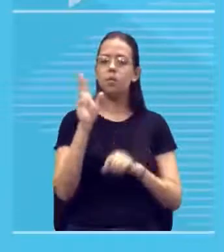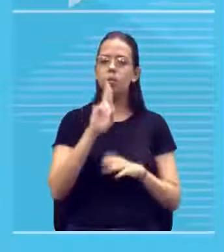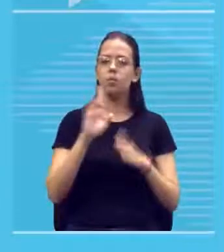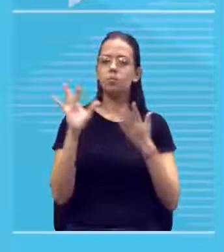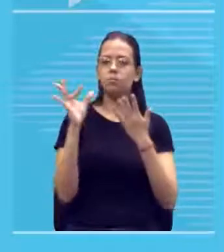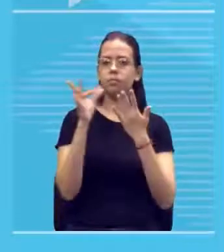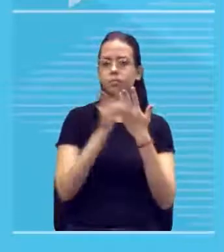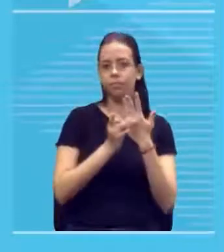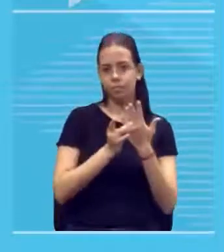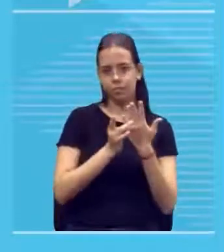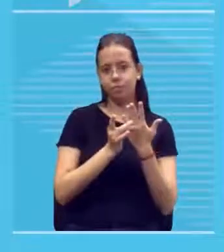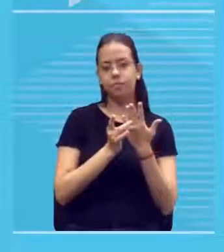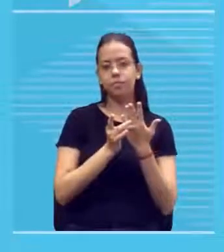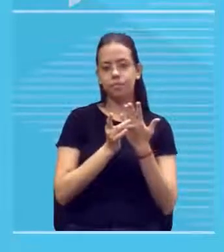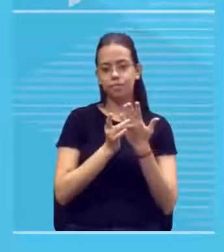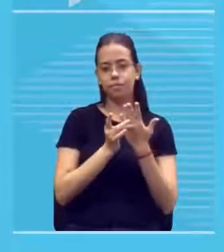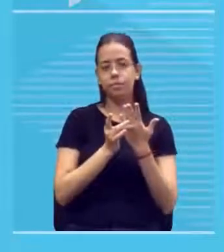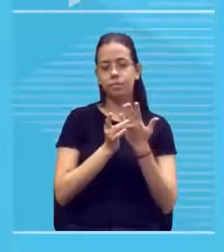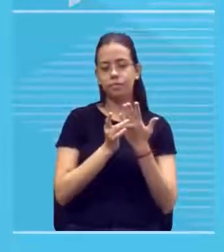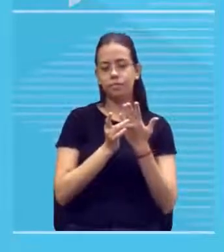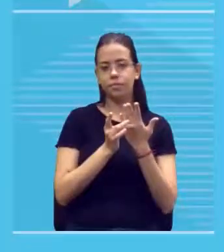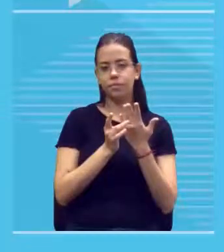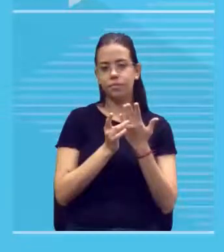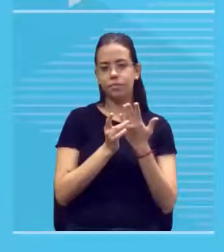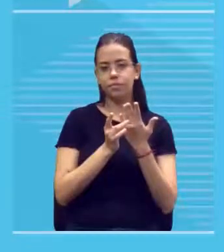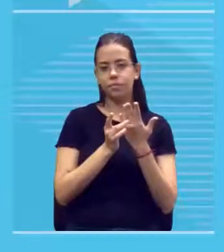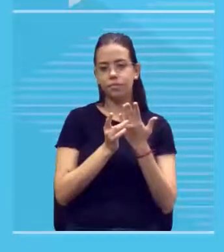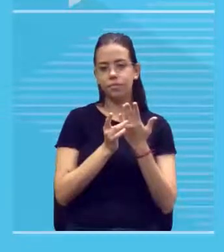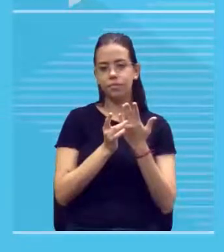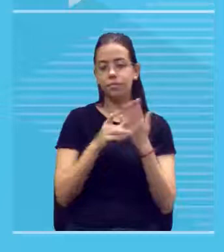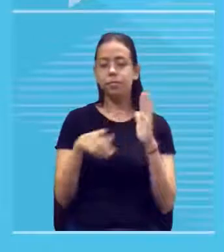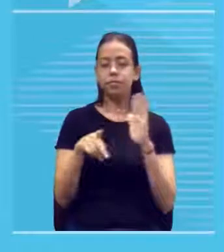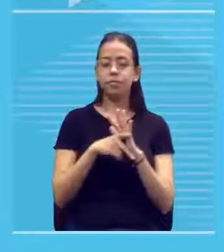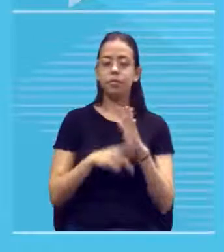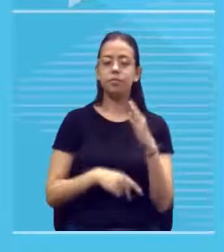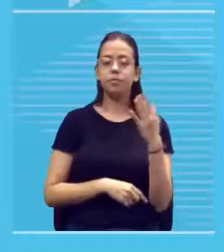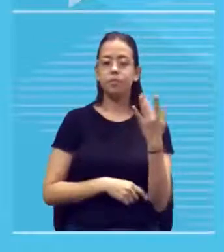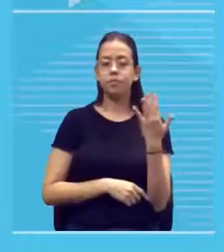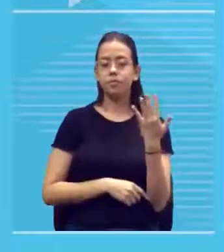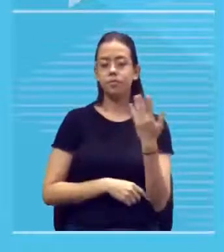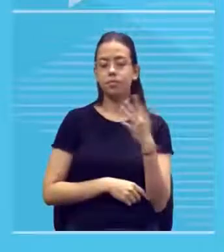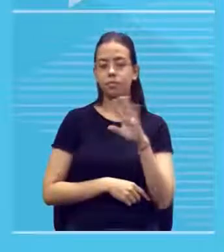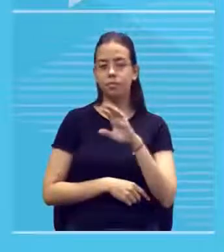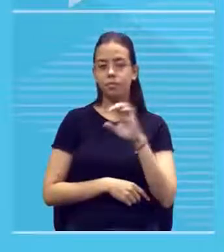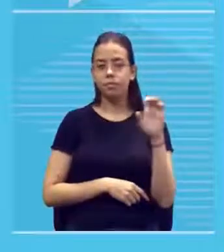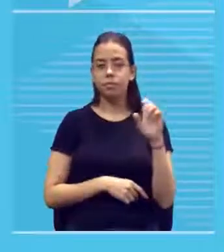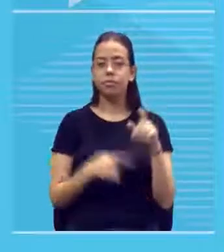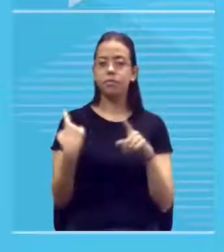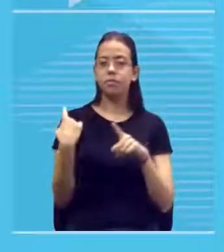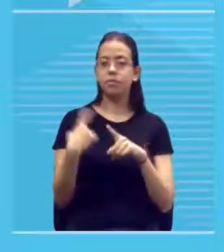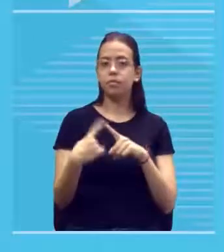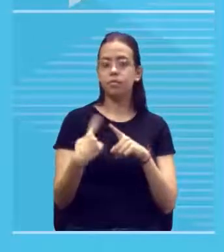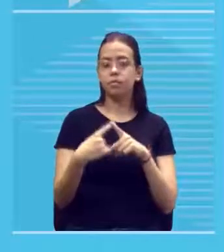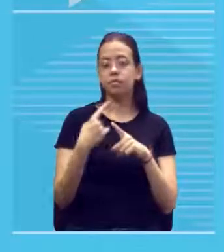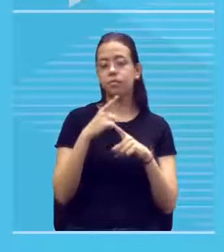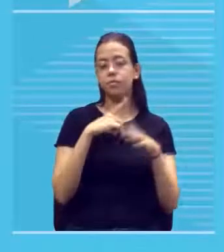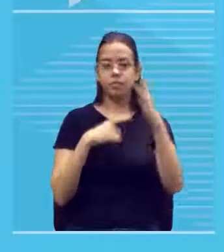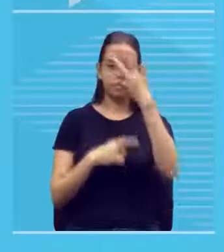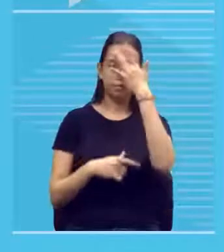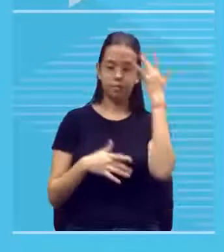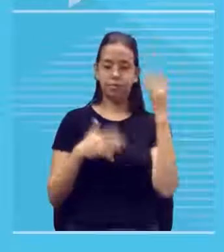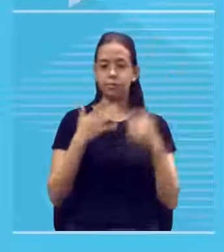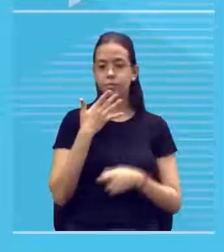no dedo anelar da mão esquerda porque há quem diga